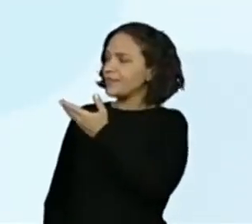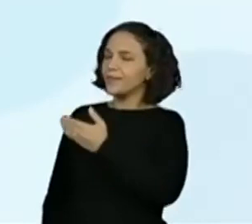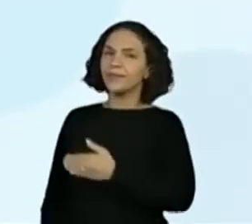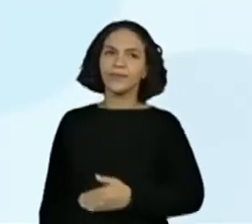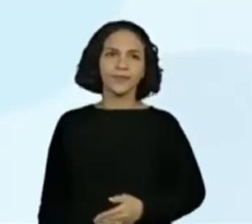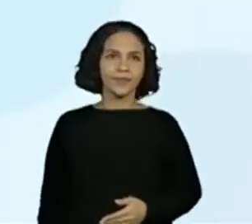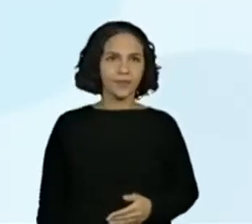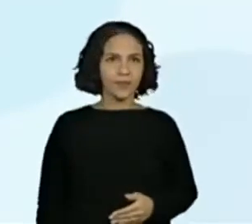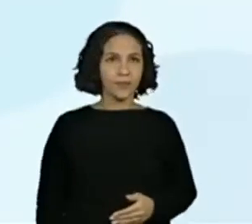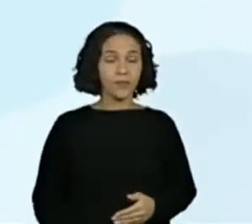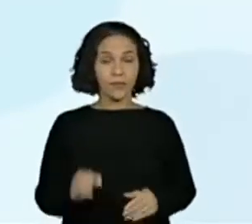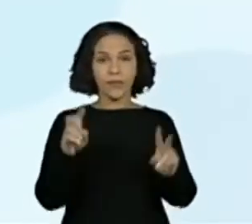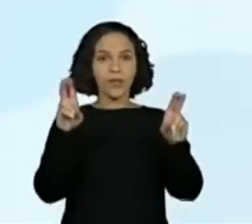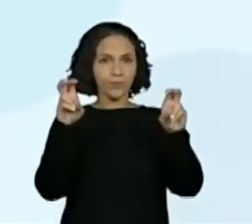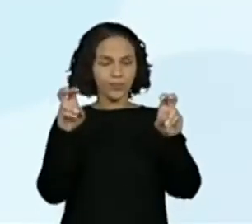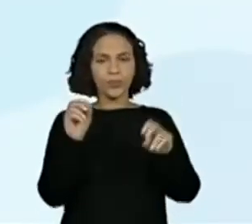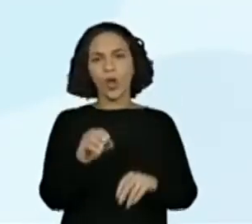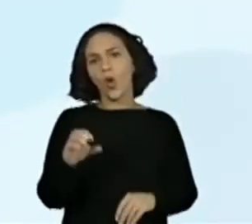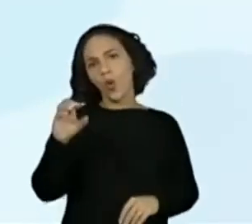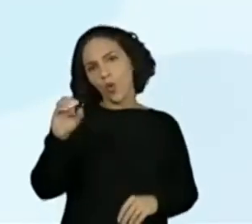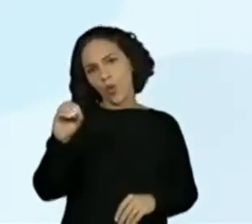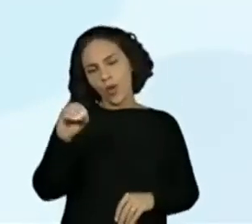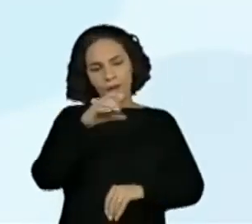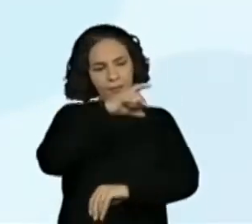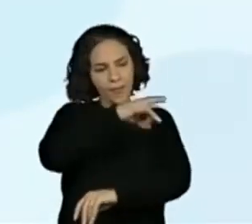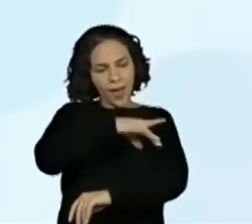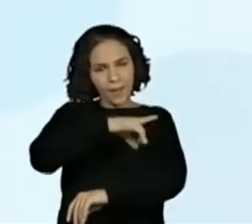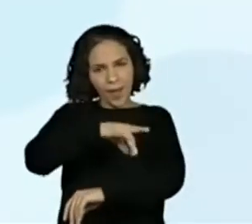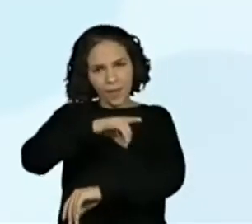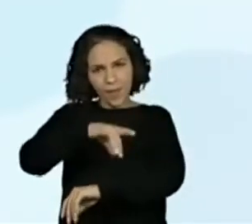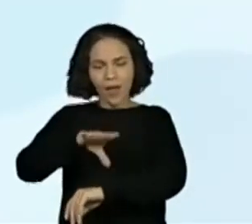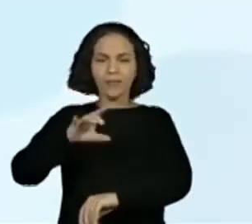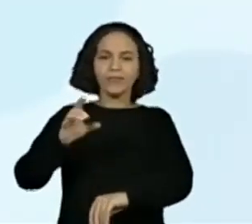uma olhadinha. O título da obra é O Lavrador de Café,